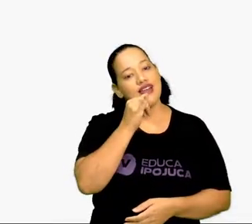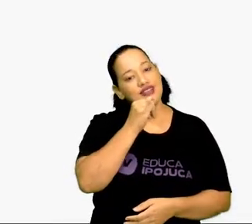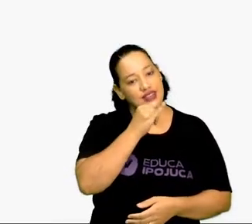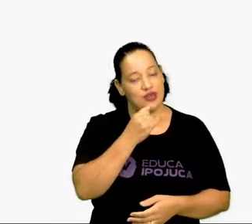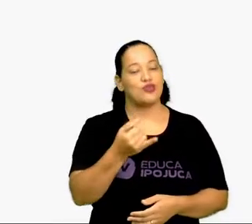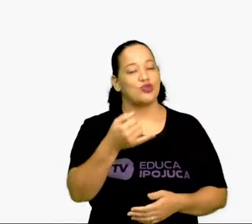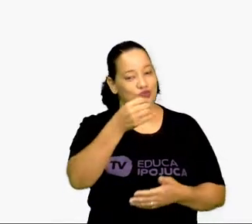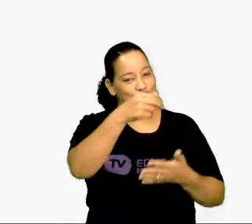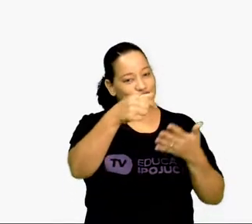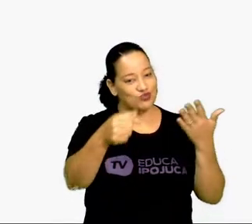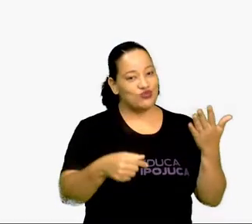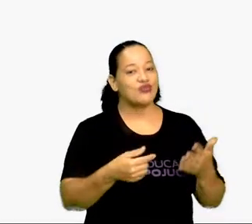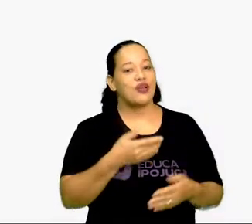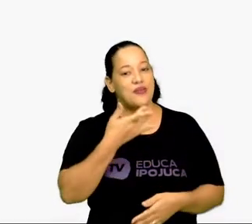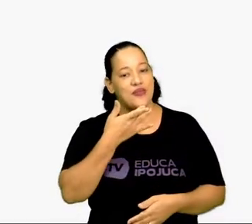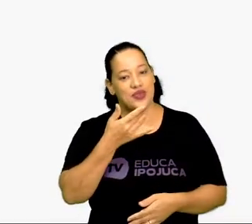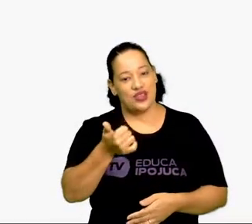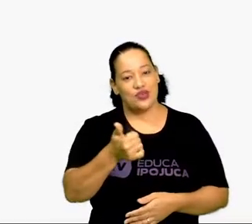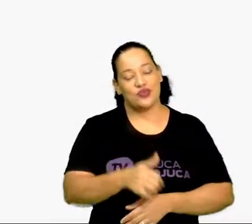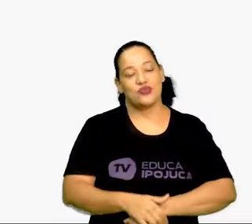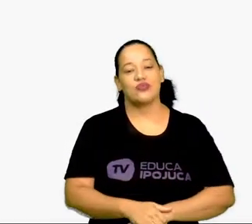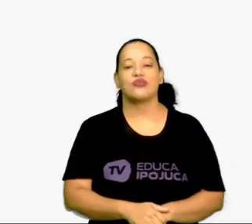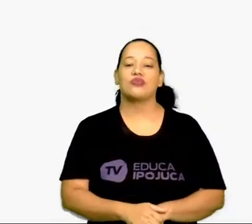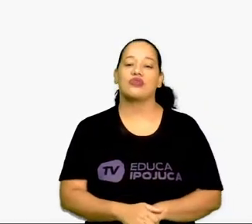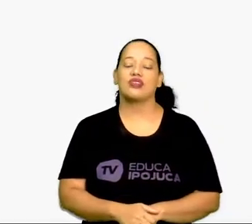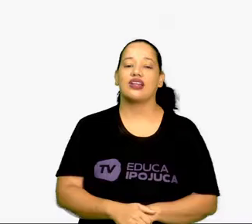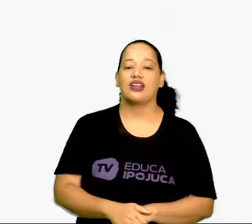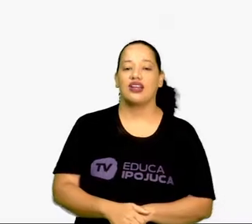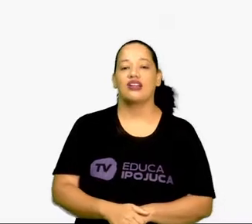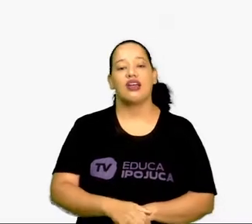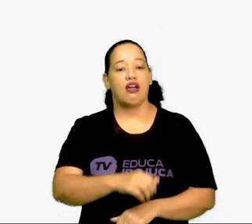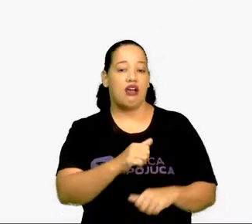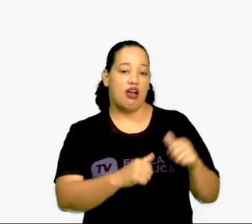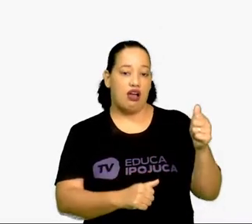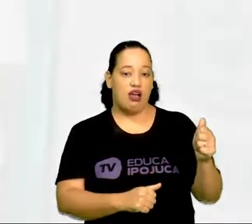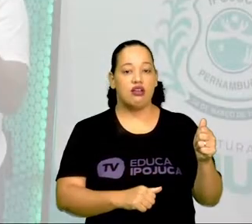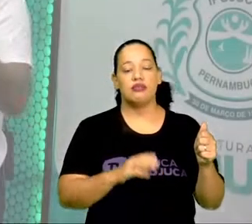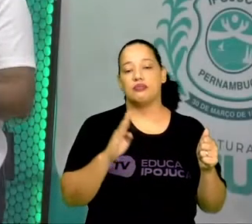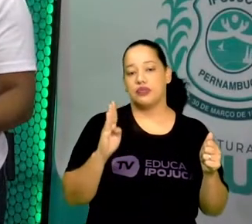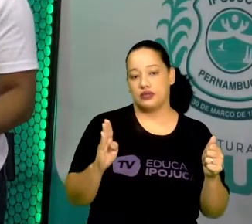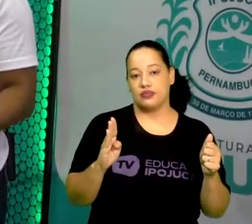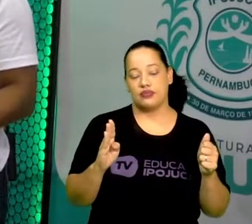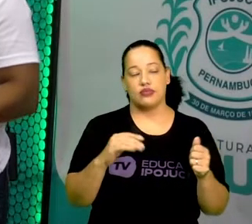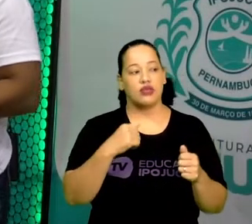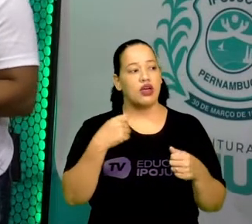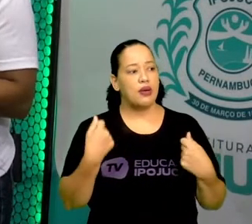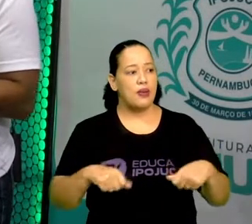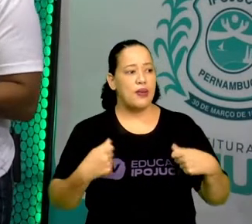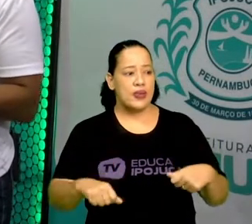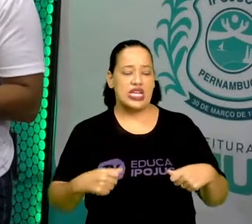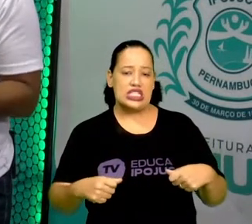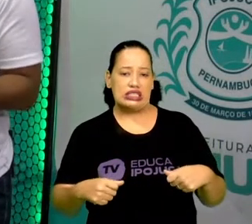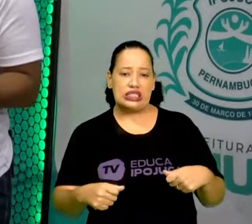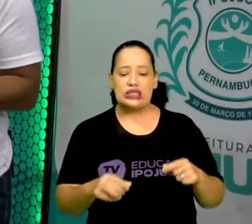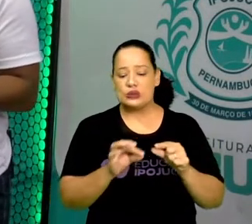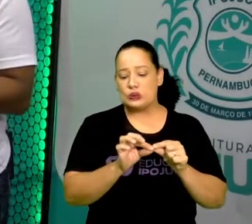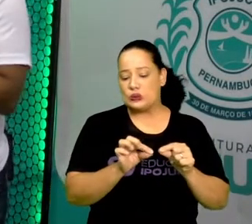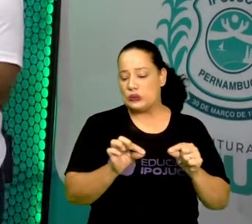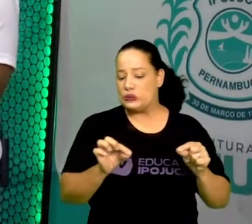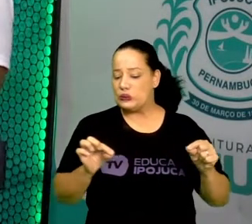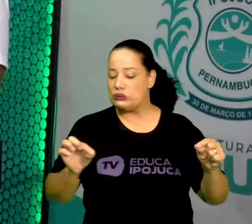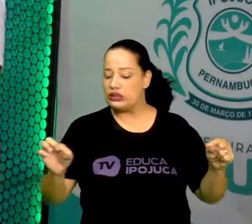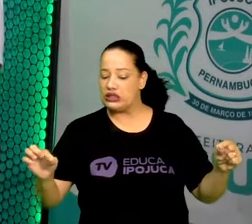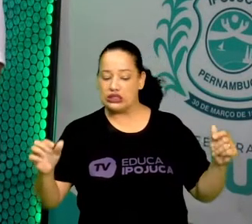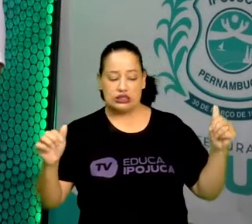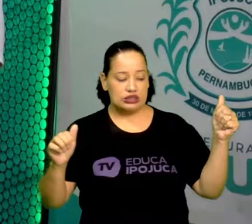Exemplo, camelô. Temos aqui um segmento AB e eu quero medir, mas neste momento eu não estou com